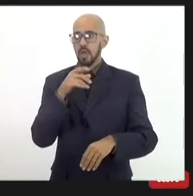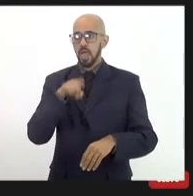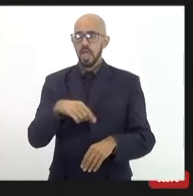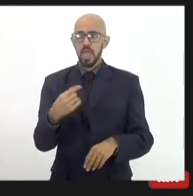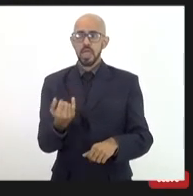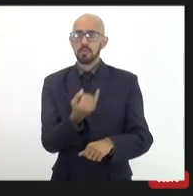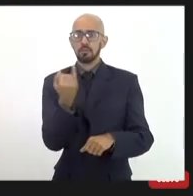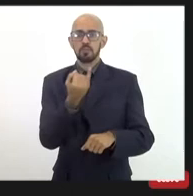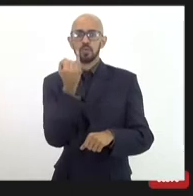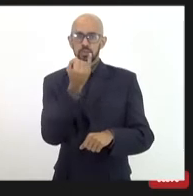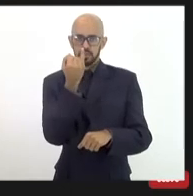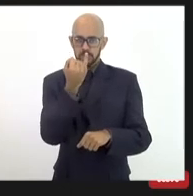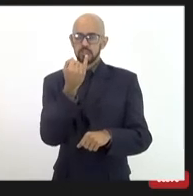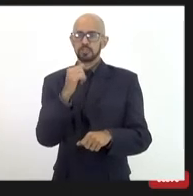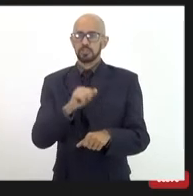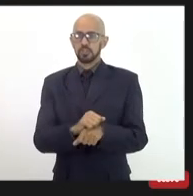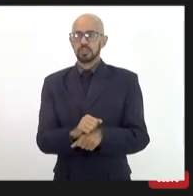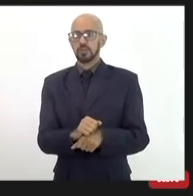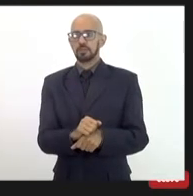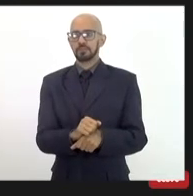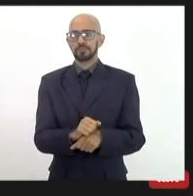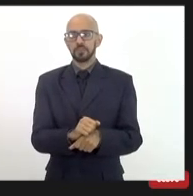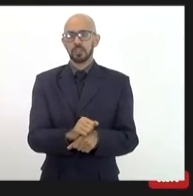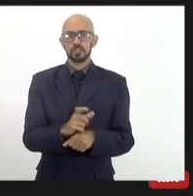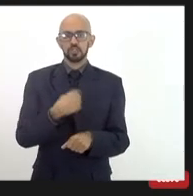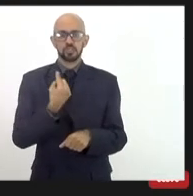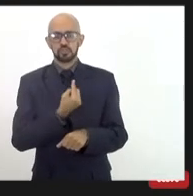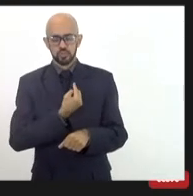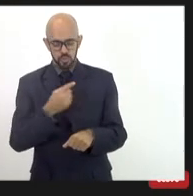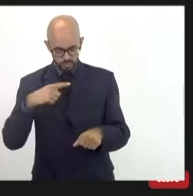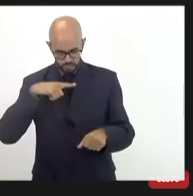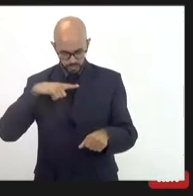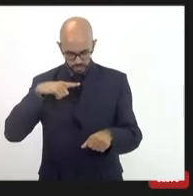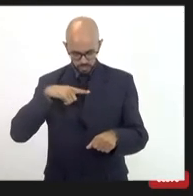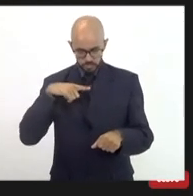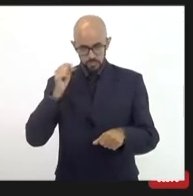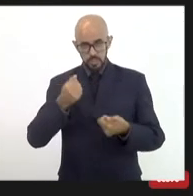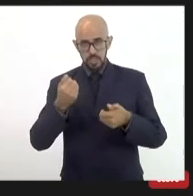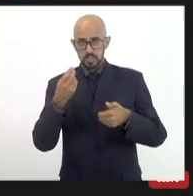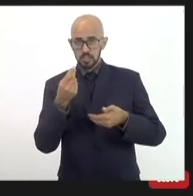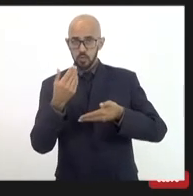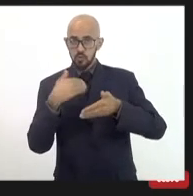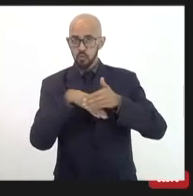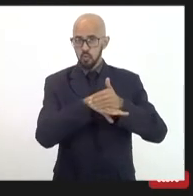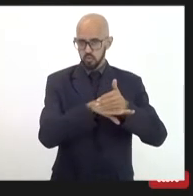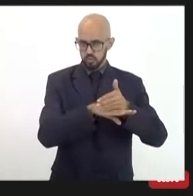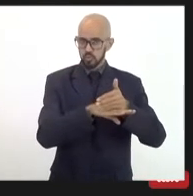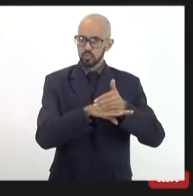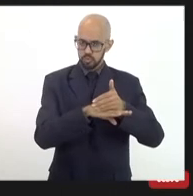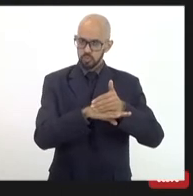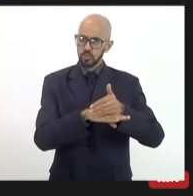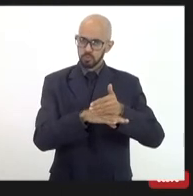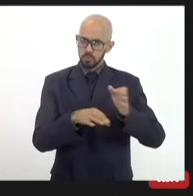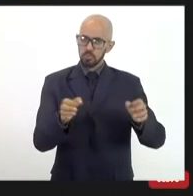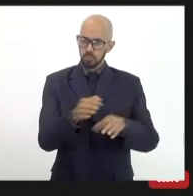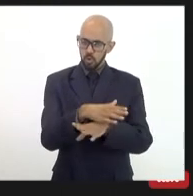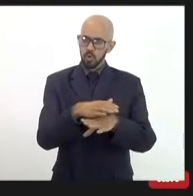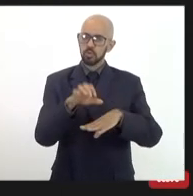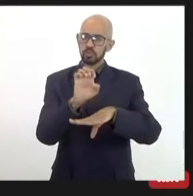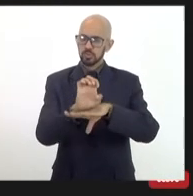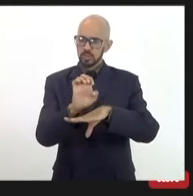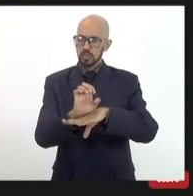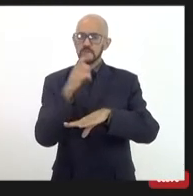fundamental que a gente tenha esse fundo soberano aqui instalado no nosso Estado para que a gente consiga ter um plano de